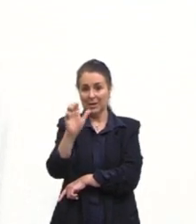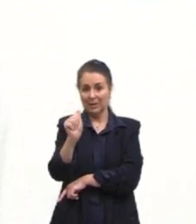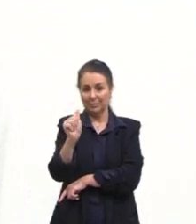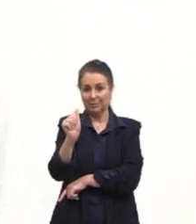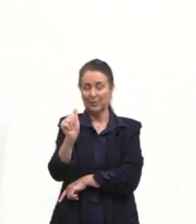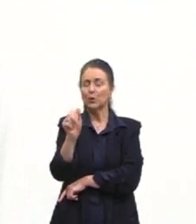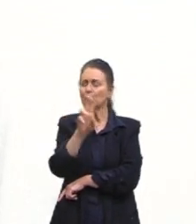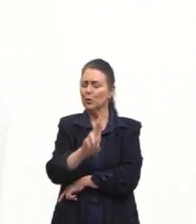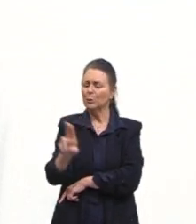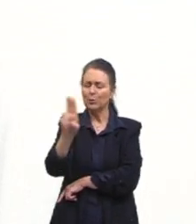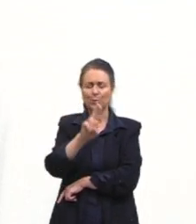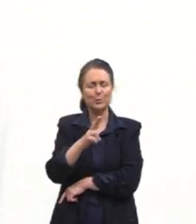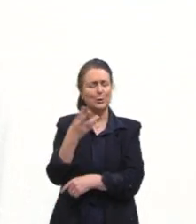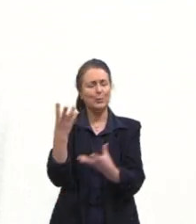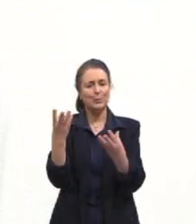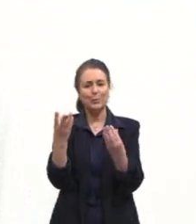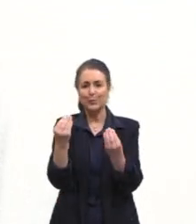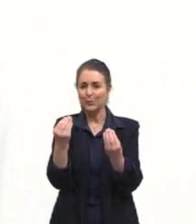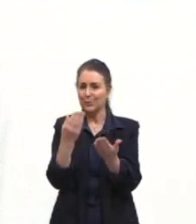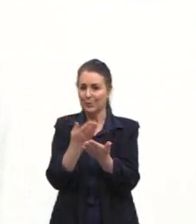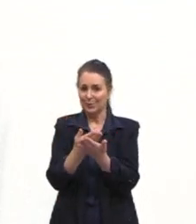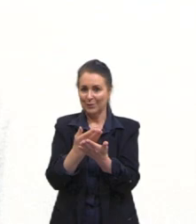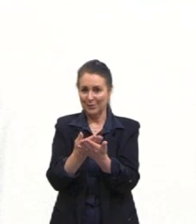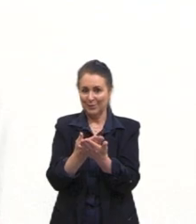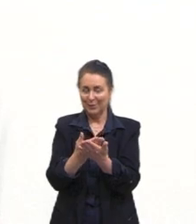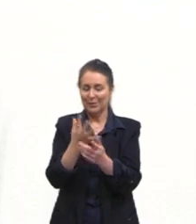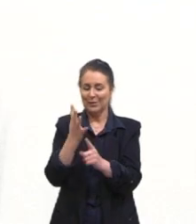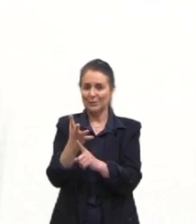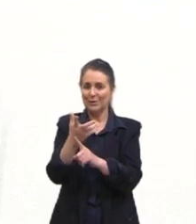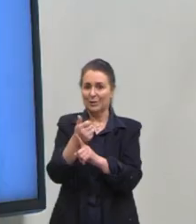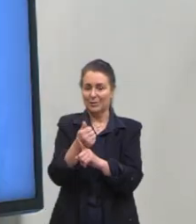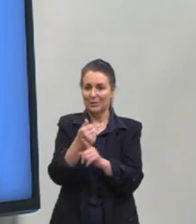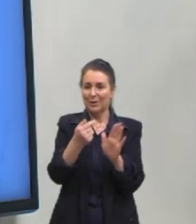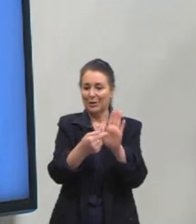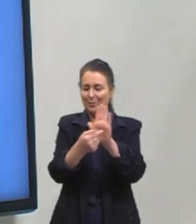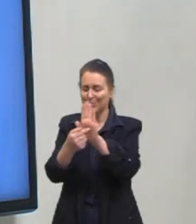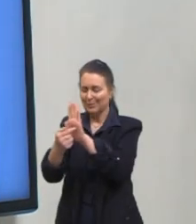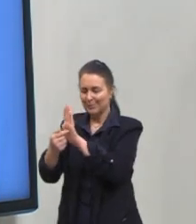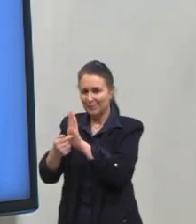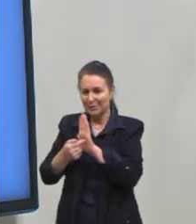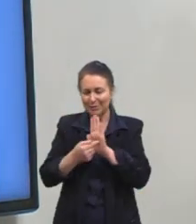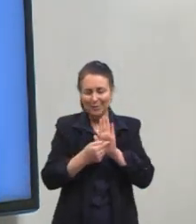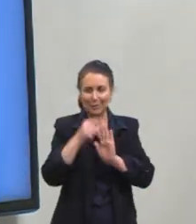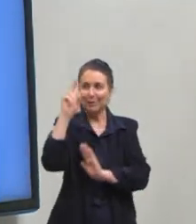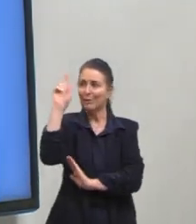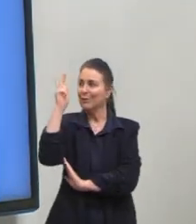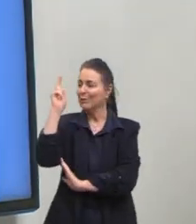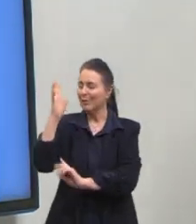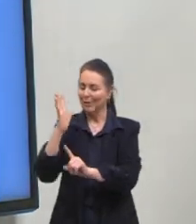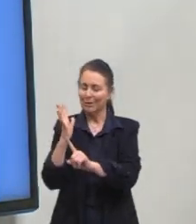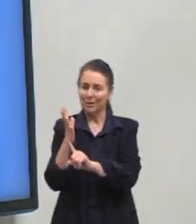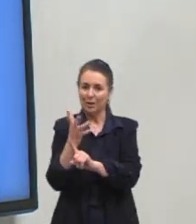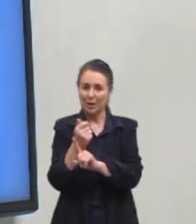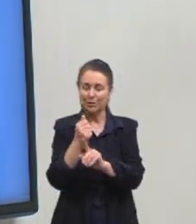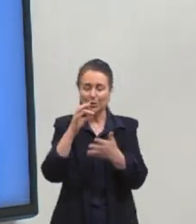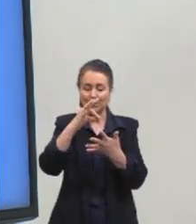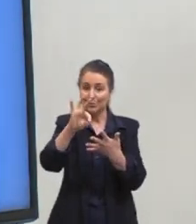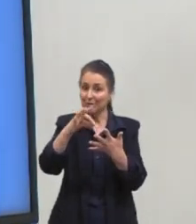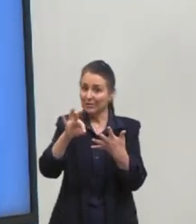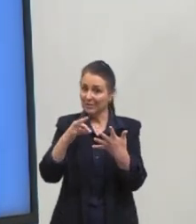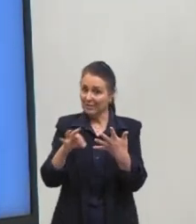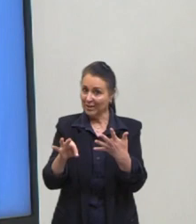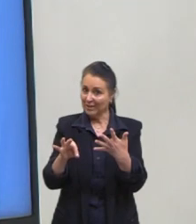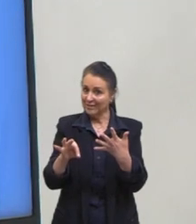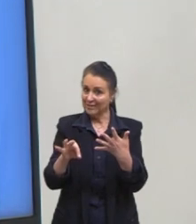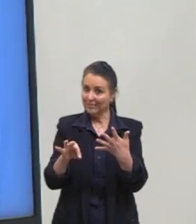muito esse livro para preparar as nossas aulas aqui. Ele apresenta, então, toda a história da arte com destaque para esse